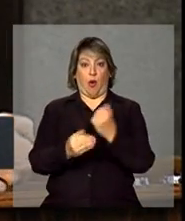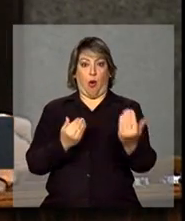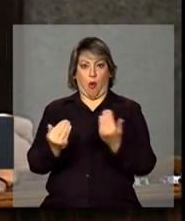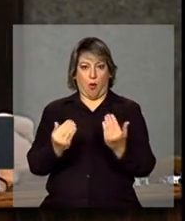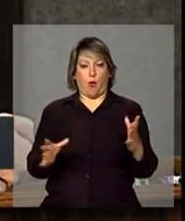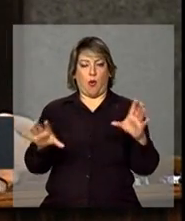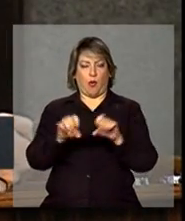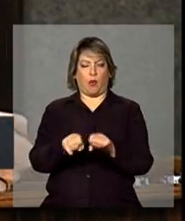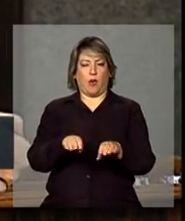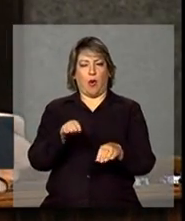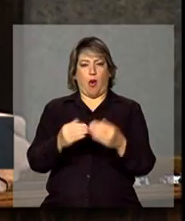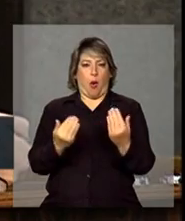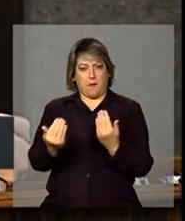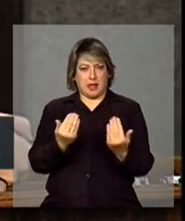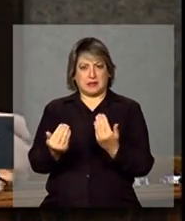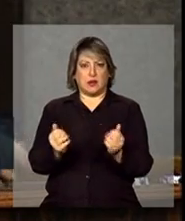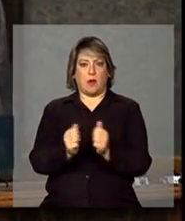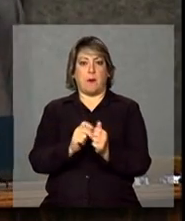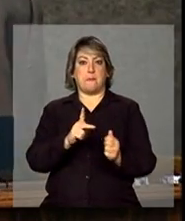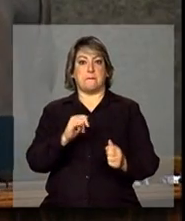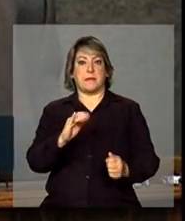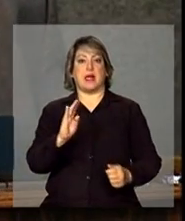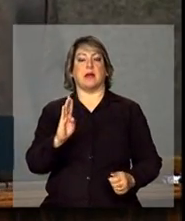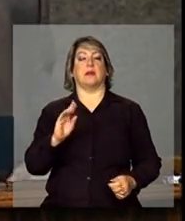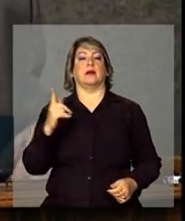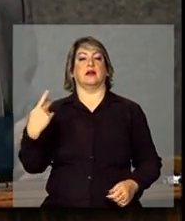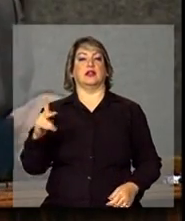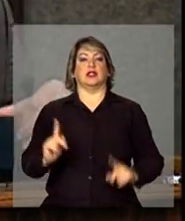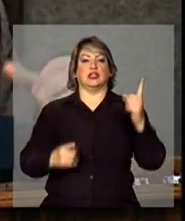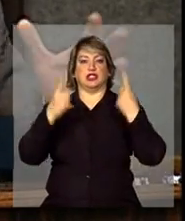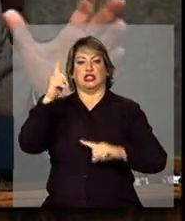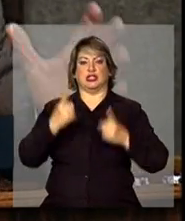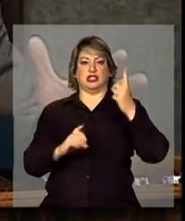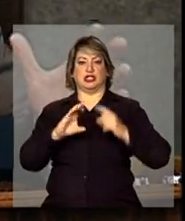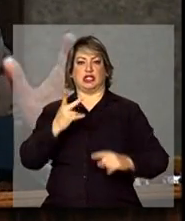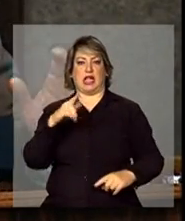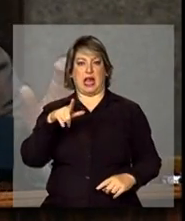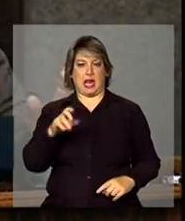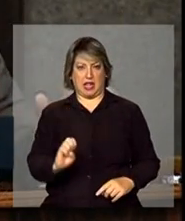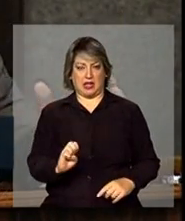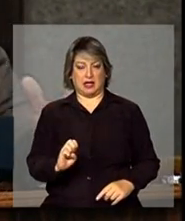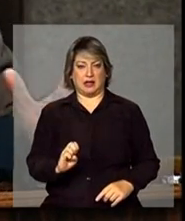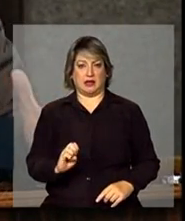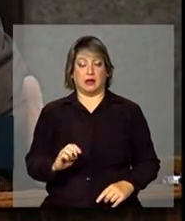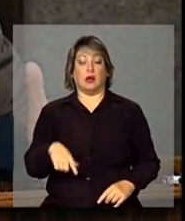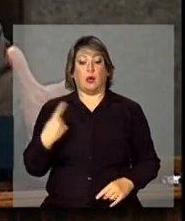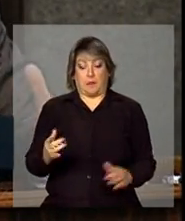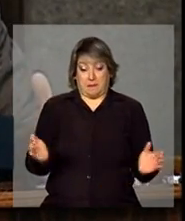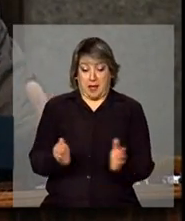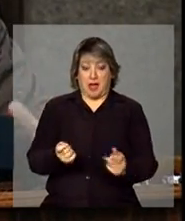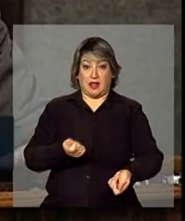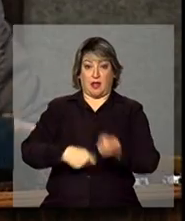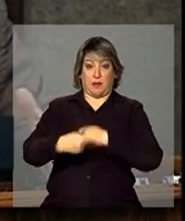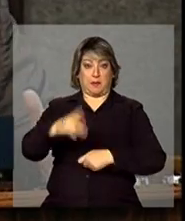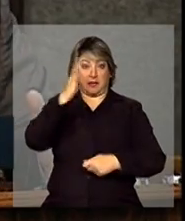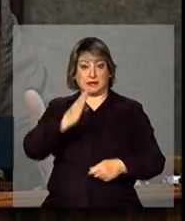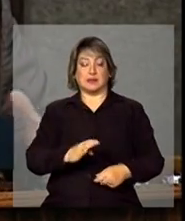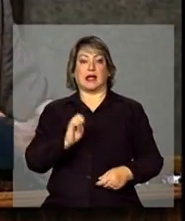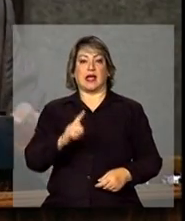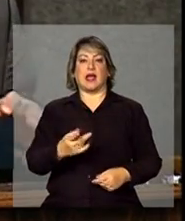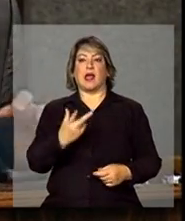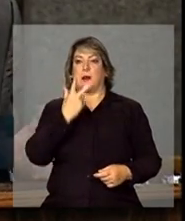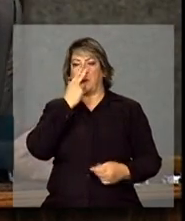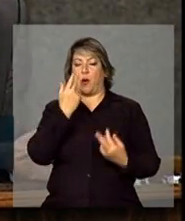número superior ao PIB do Chile. Ou seja, os pequenos empreendimentos brasileiros são uma